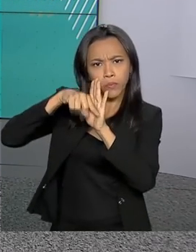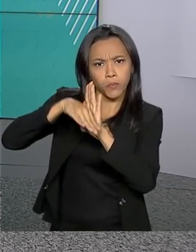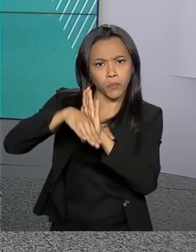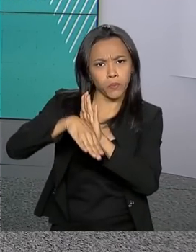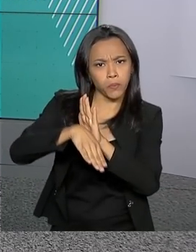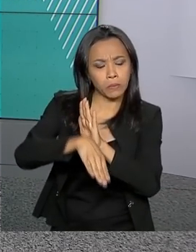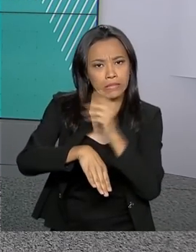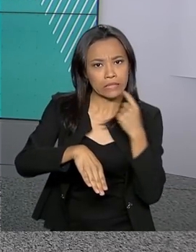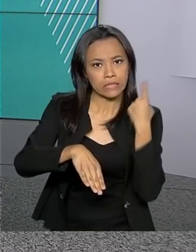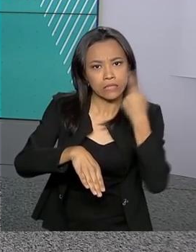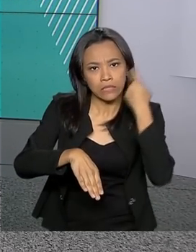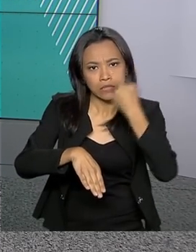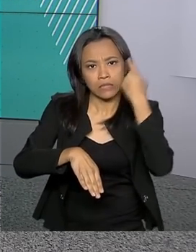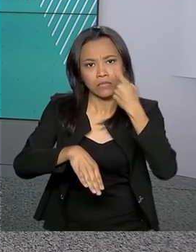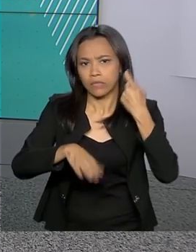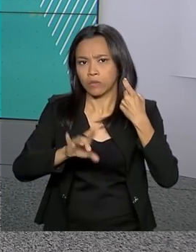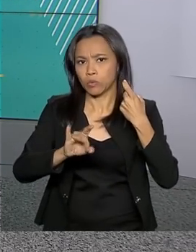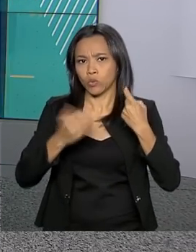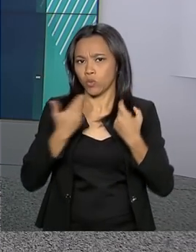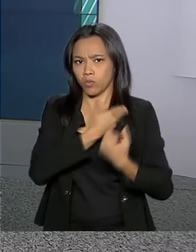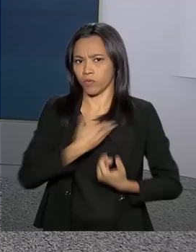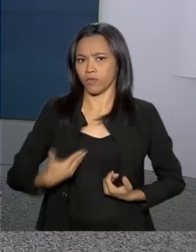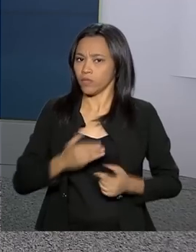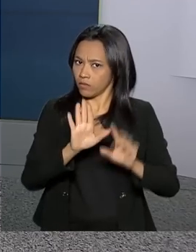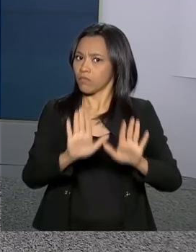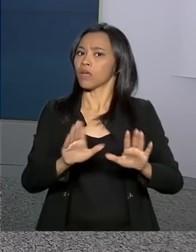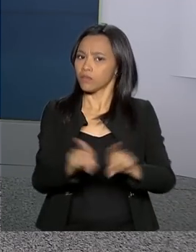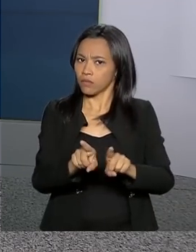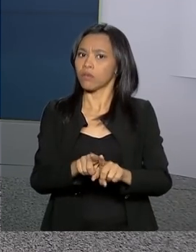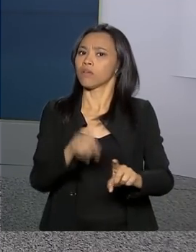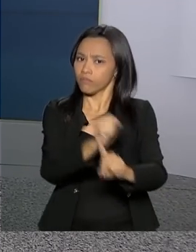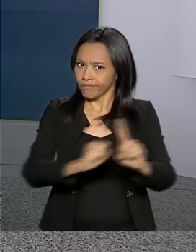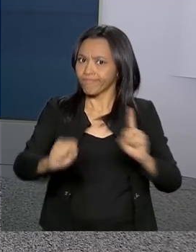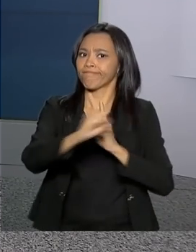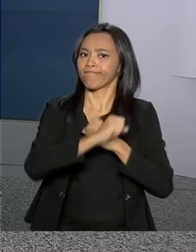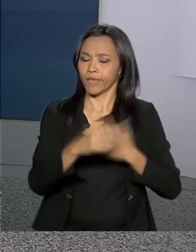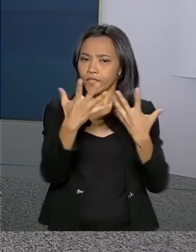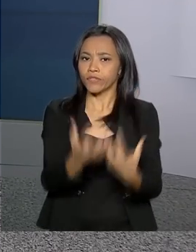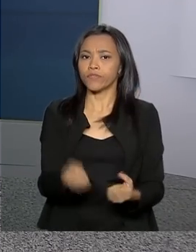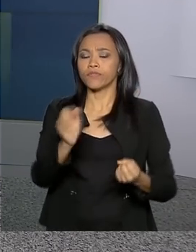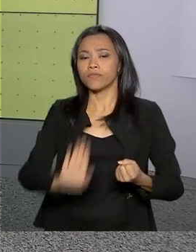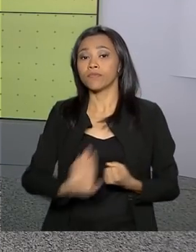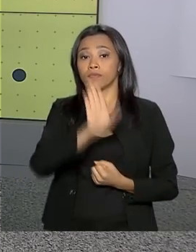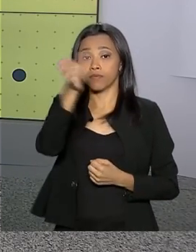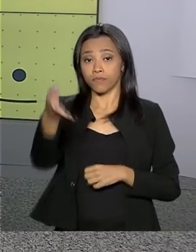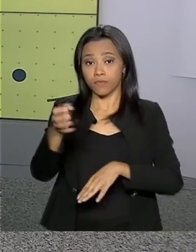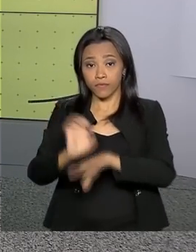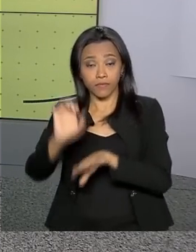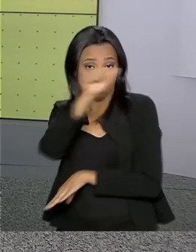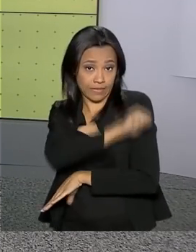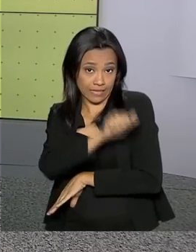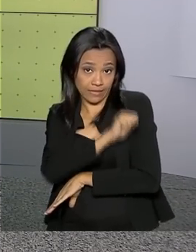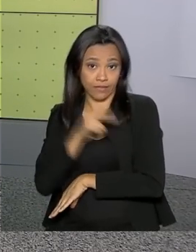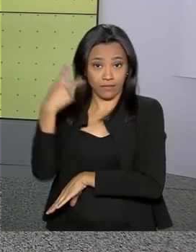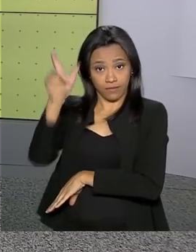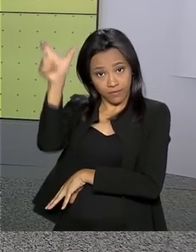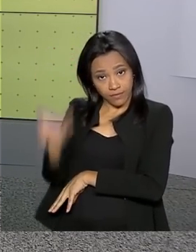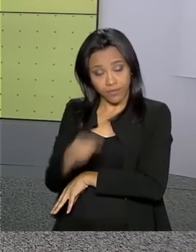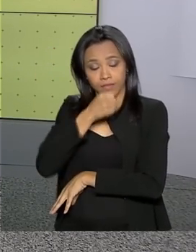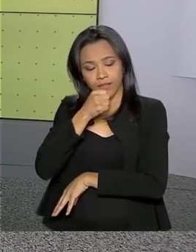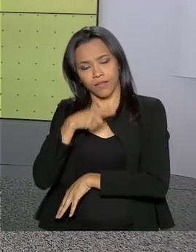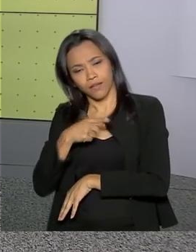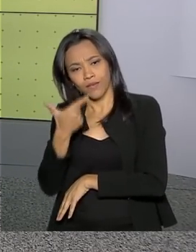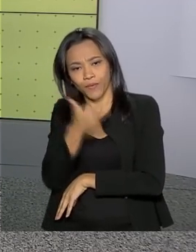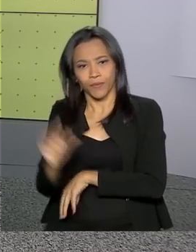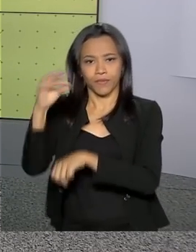Uma preocupação não só para o governo, mas para toda a sociedade. Vamos à nossa redação no Rio de Janeiro. O repórter Marcelo Castilho tem